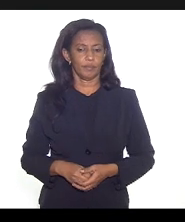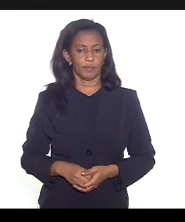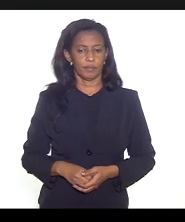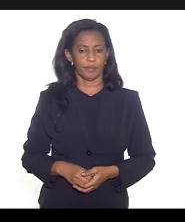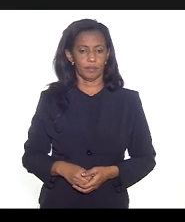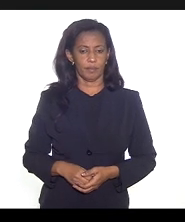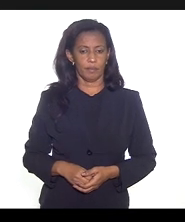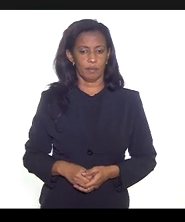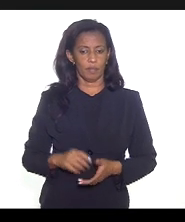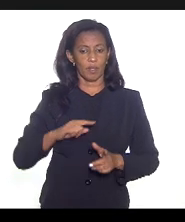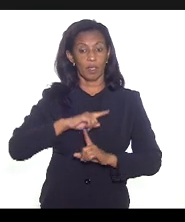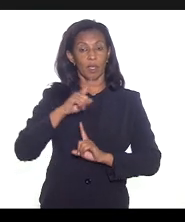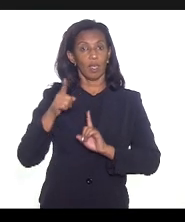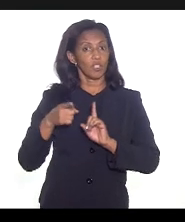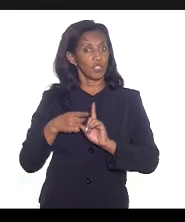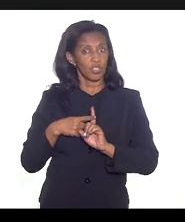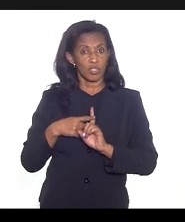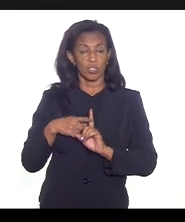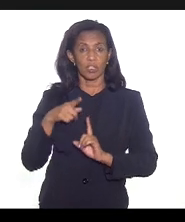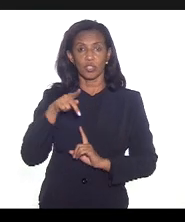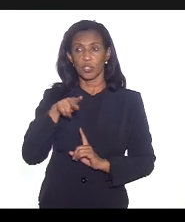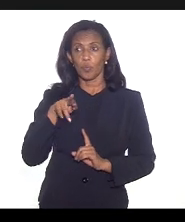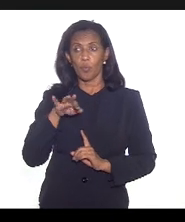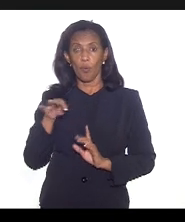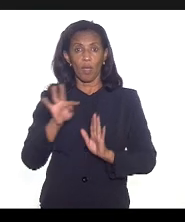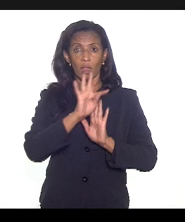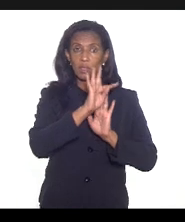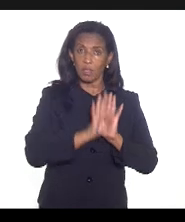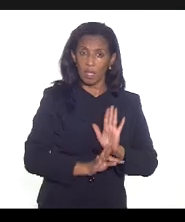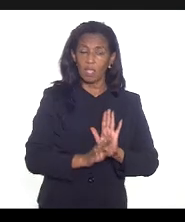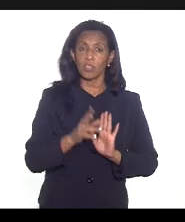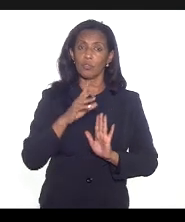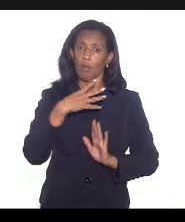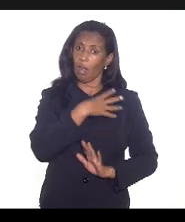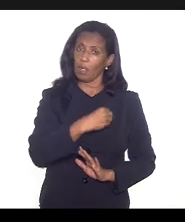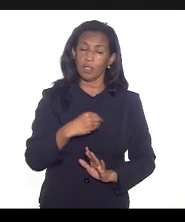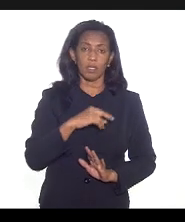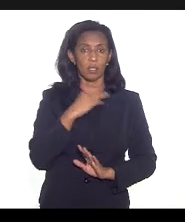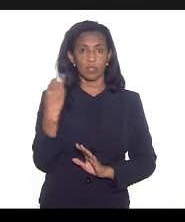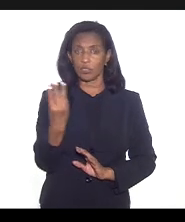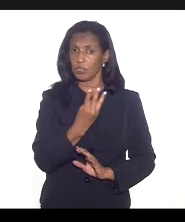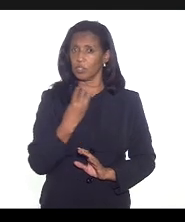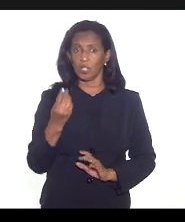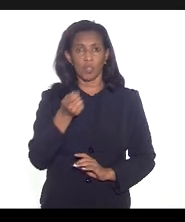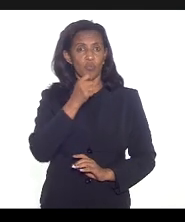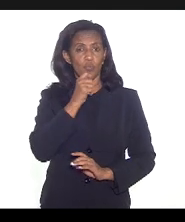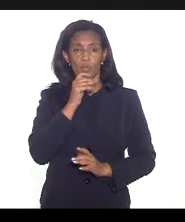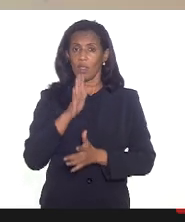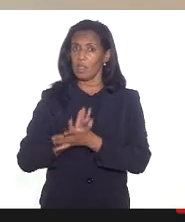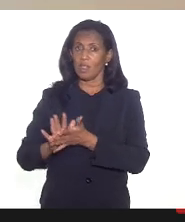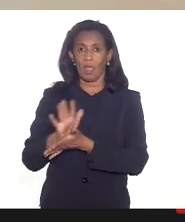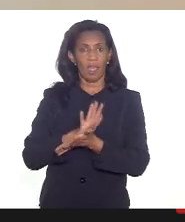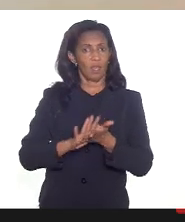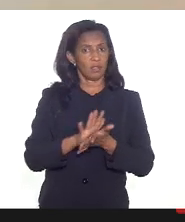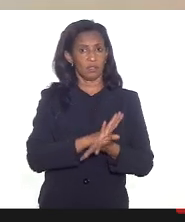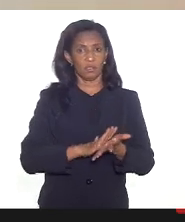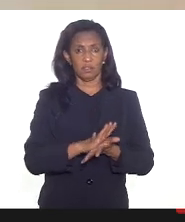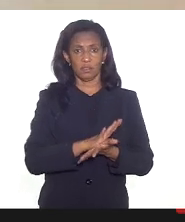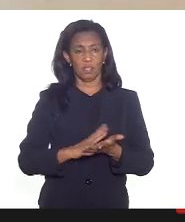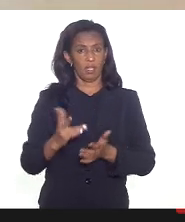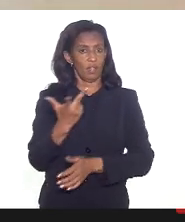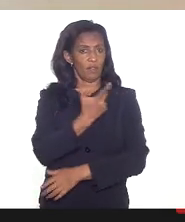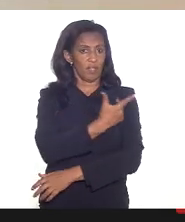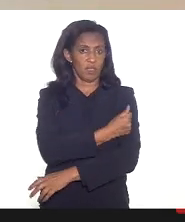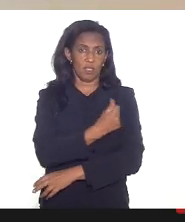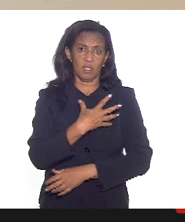é gestantes e puérperas e lactantes também até porque não há nenhuma restrição para vacinação